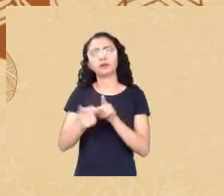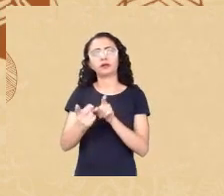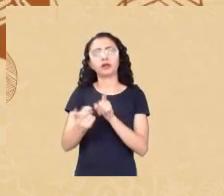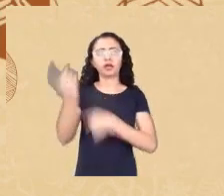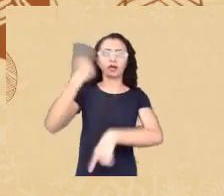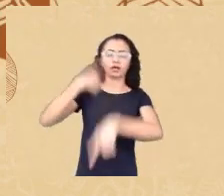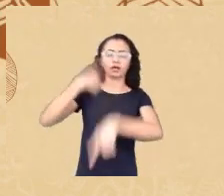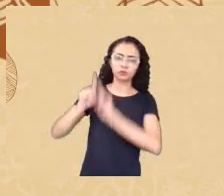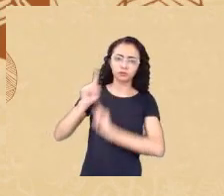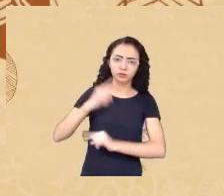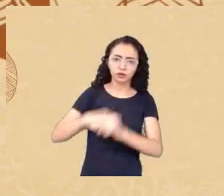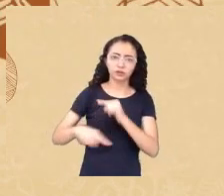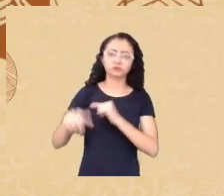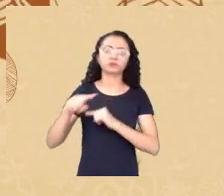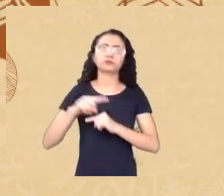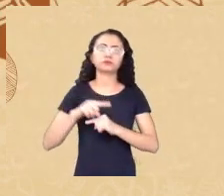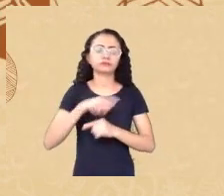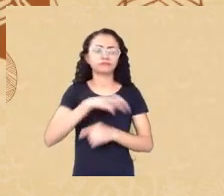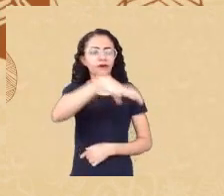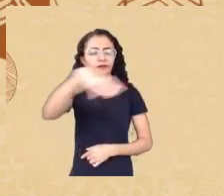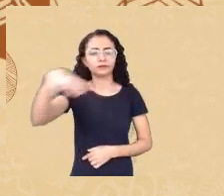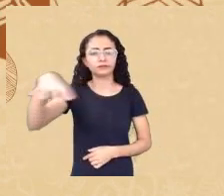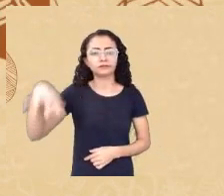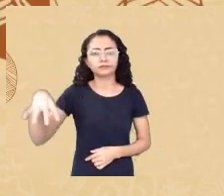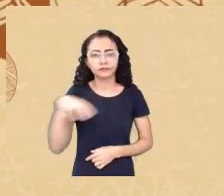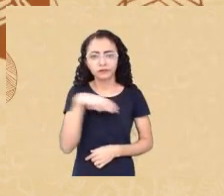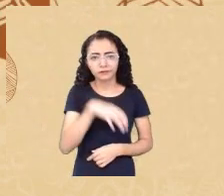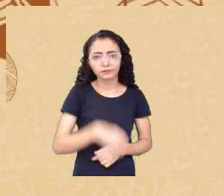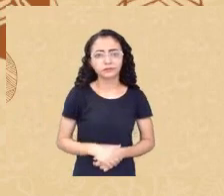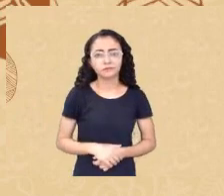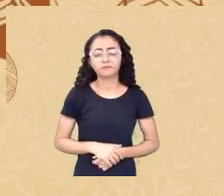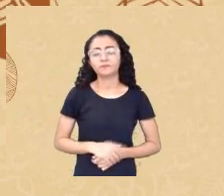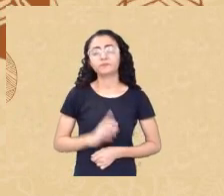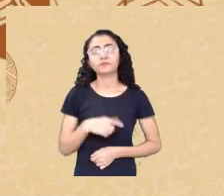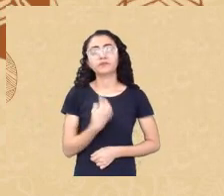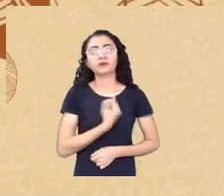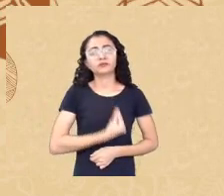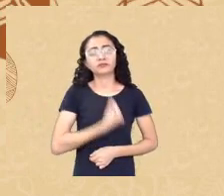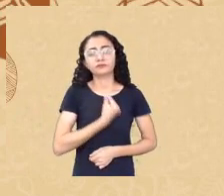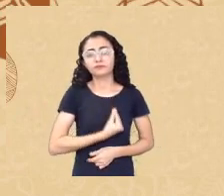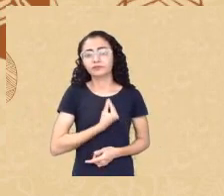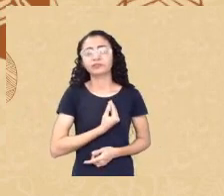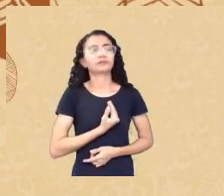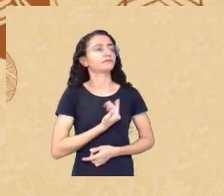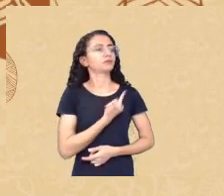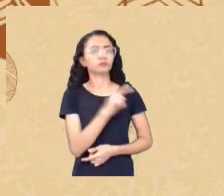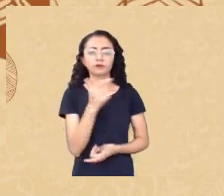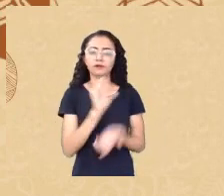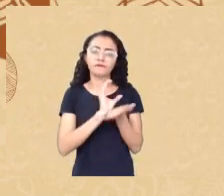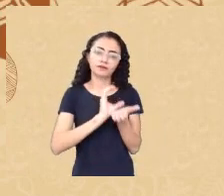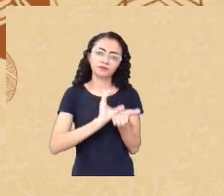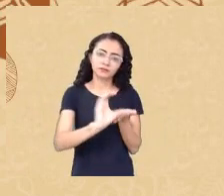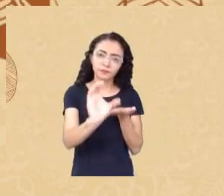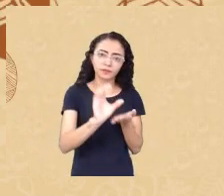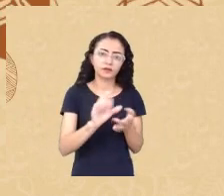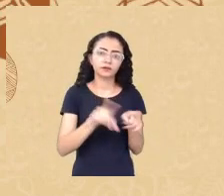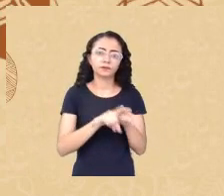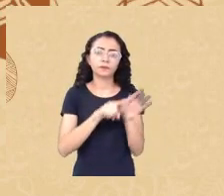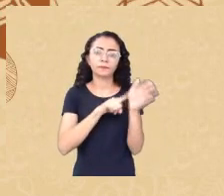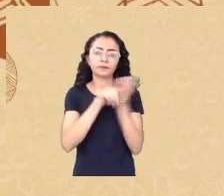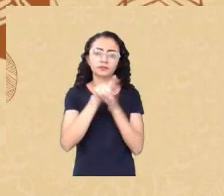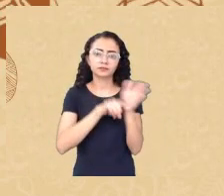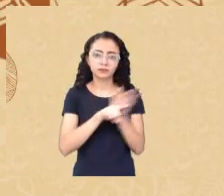variadas então a gente sobrevive mesmo sem financiamento de pesquisa ontem mesmo saiu o resultado universal do